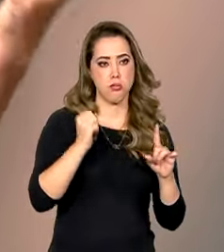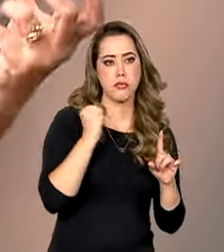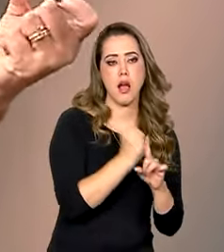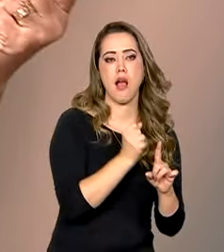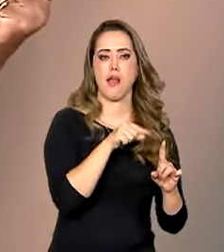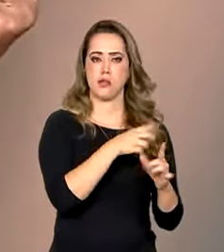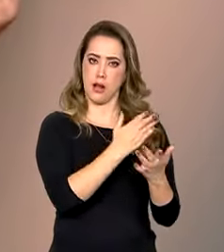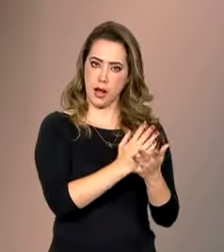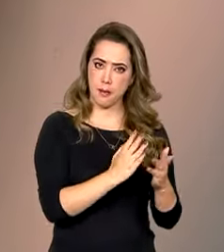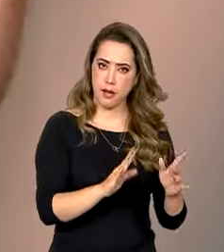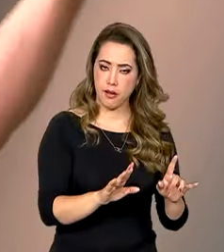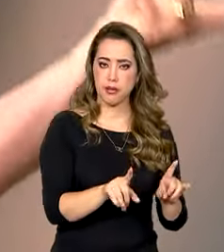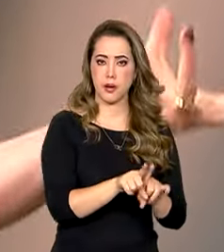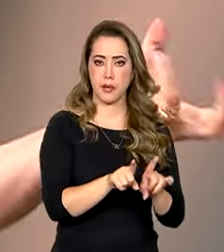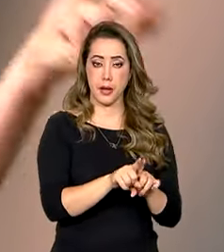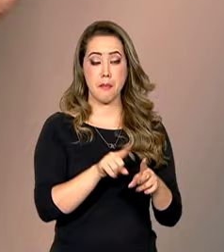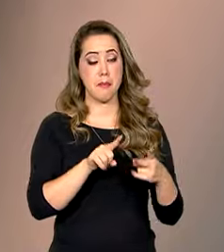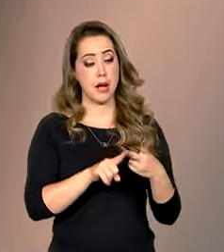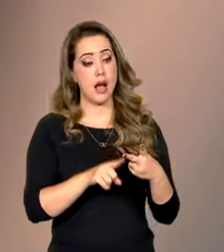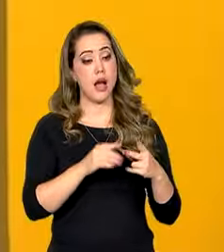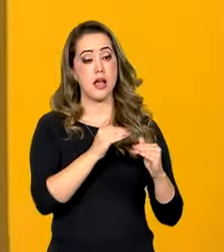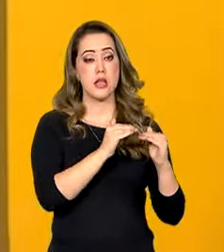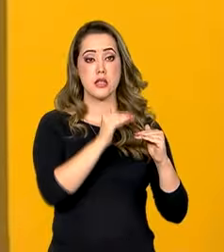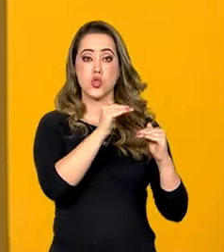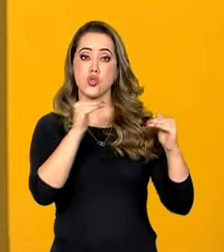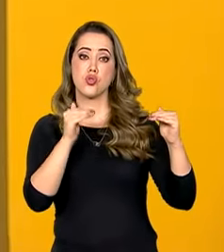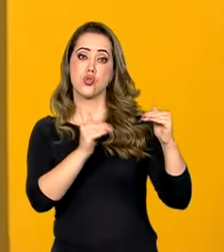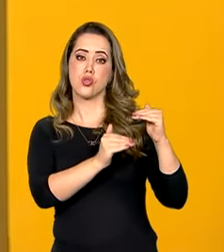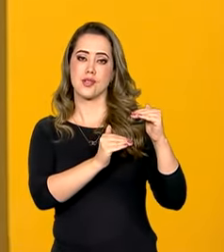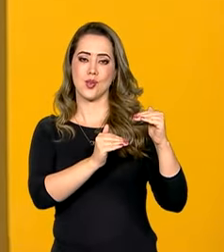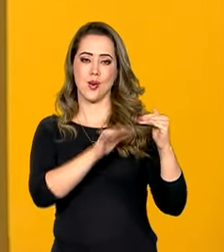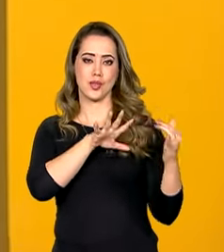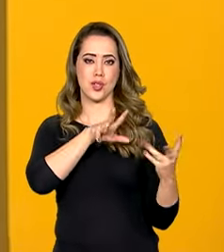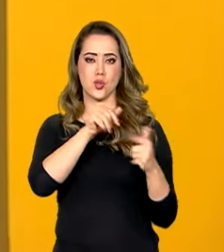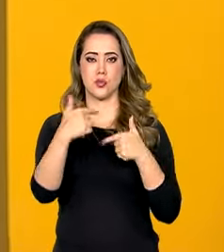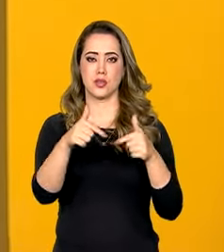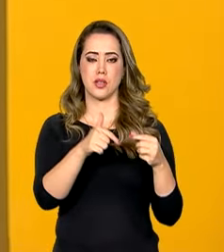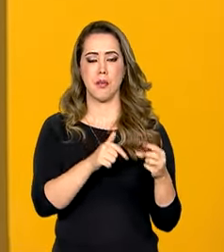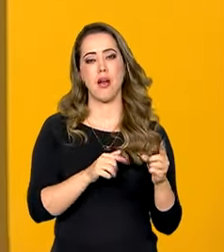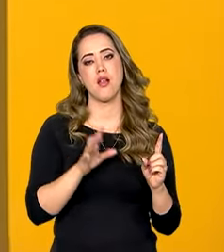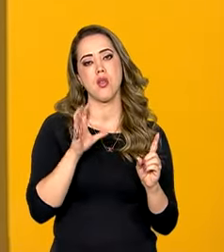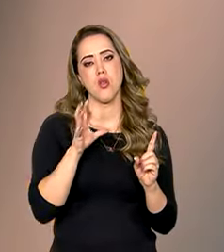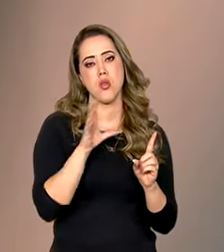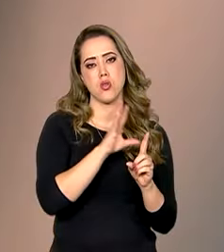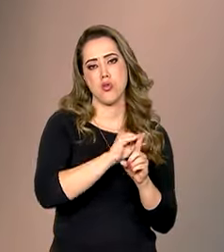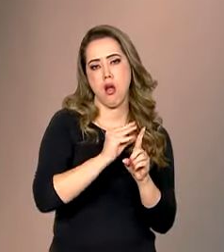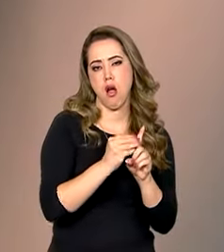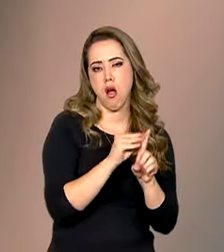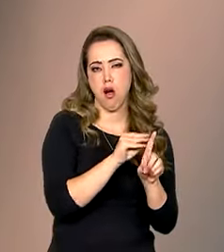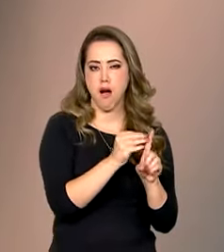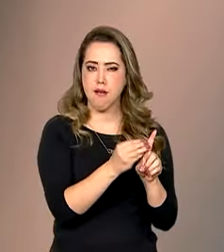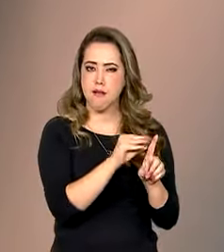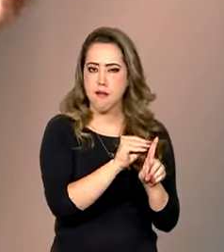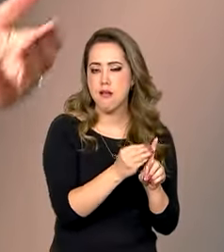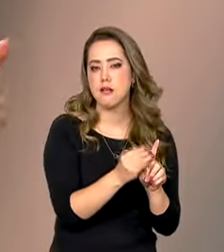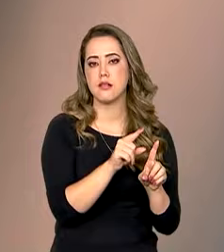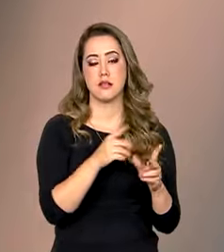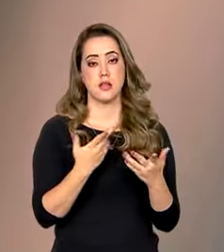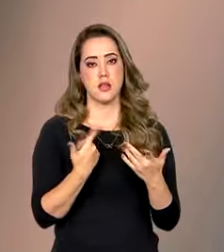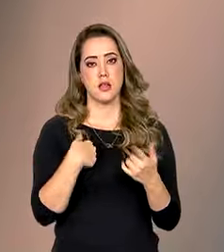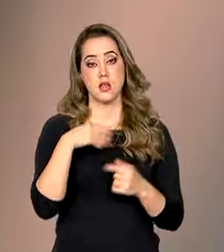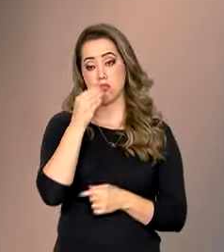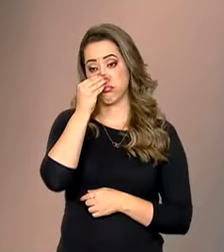na desigualdade no mundo do trabalho, no assédio sexual, na desqualificação das